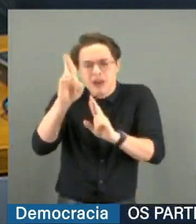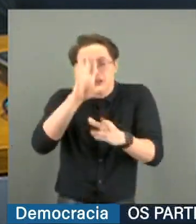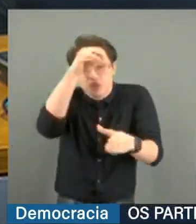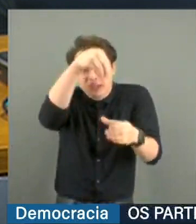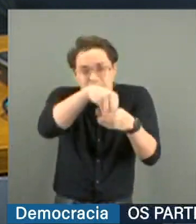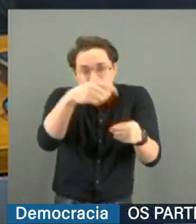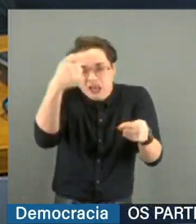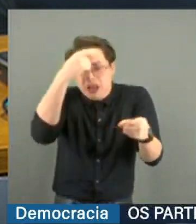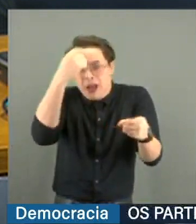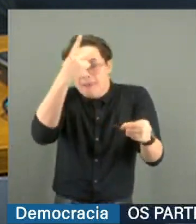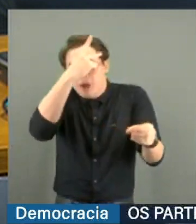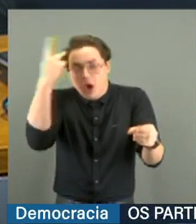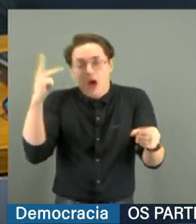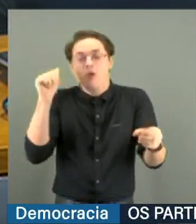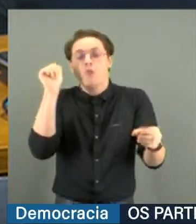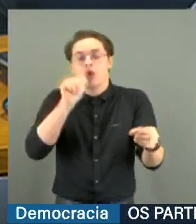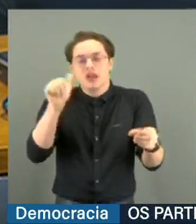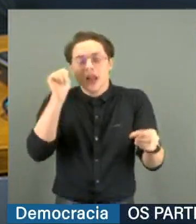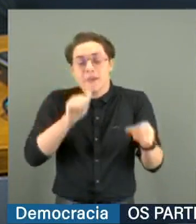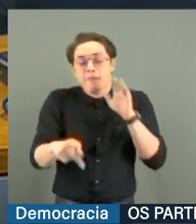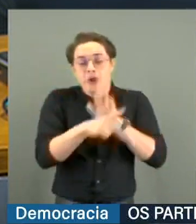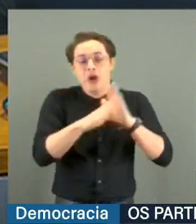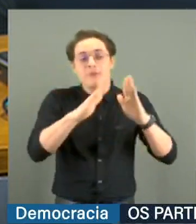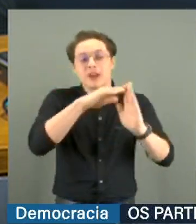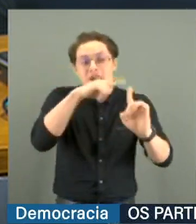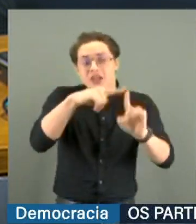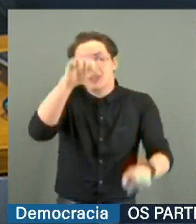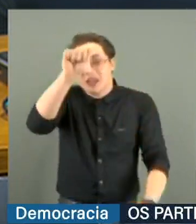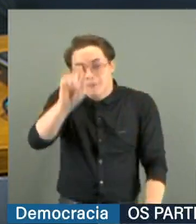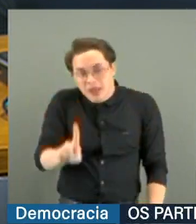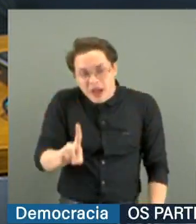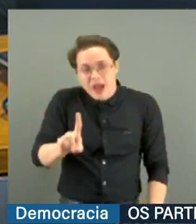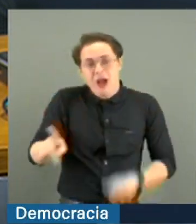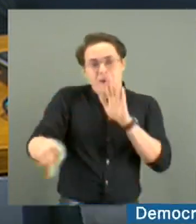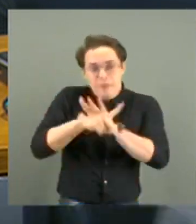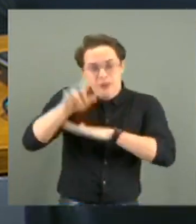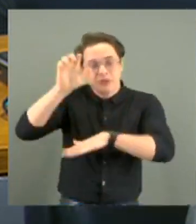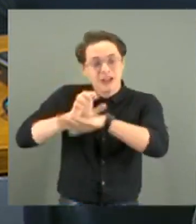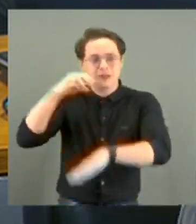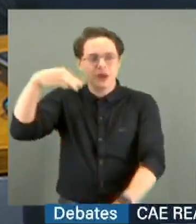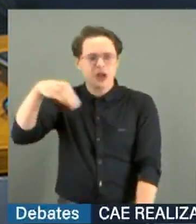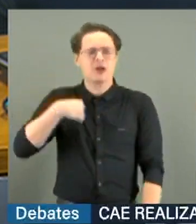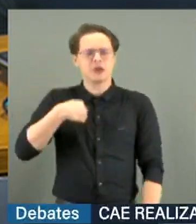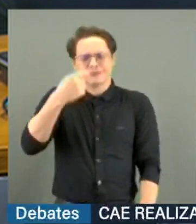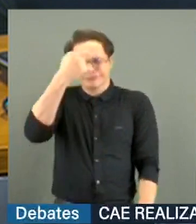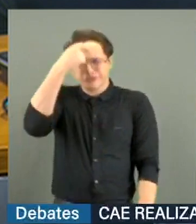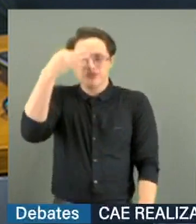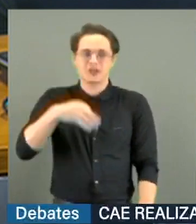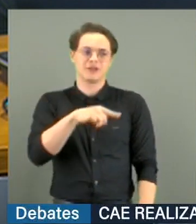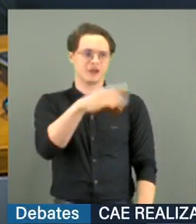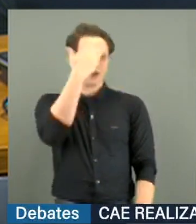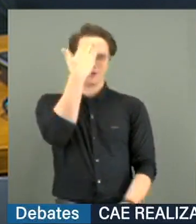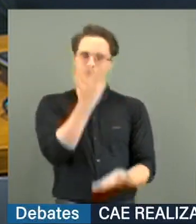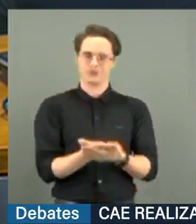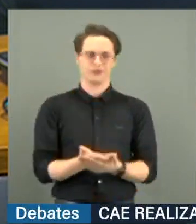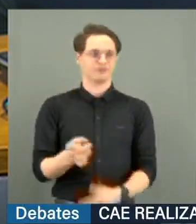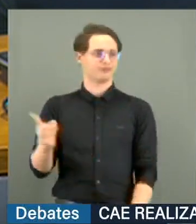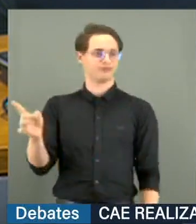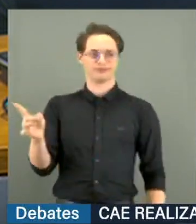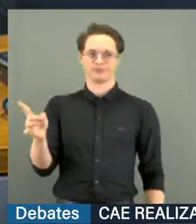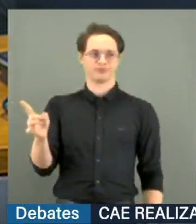uma assembleiana do Maranhão, eu tenho convicção que V. Exª não acreditou no